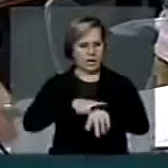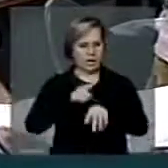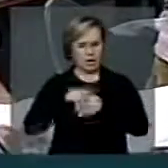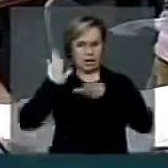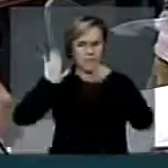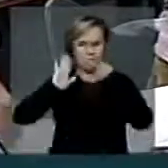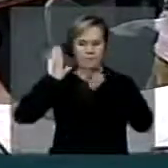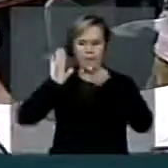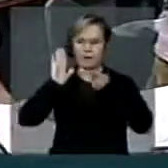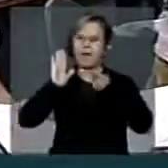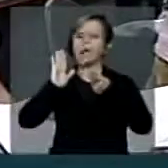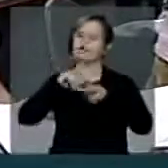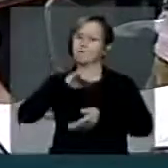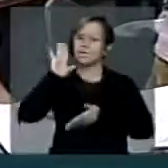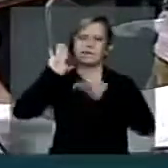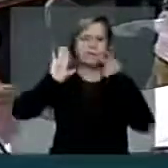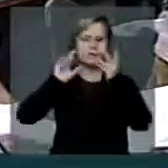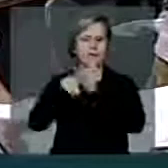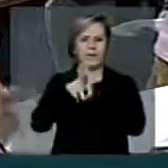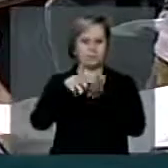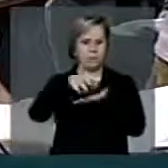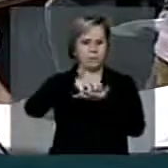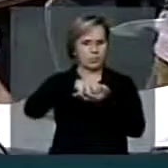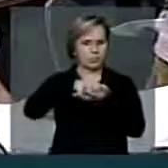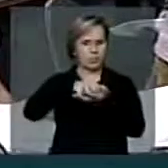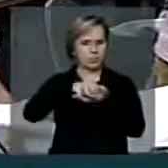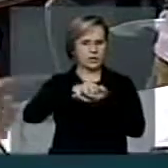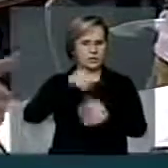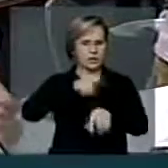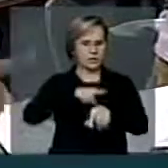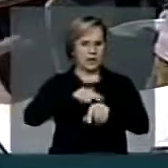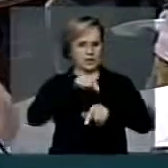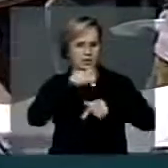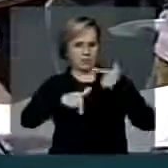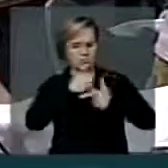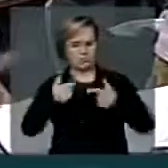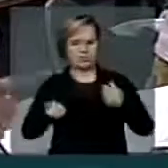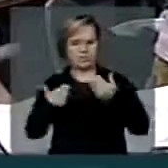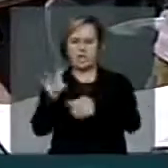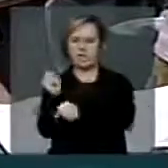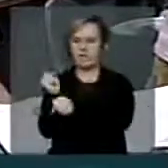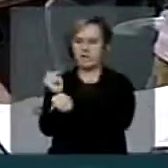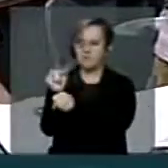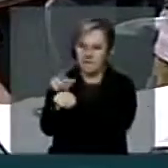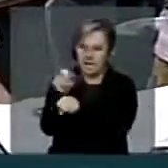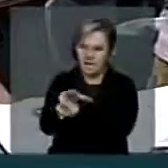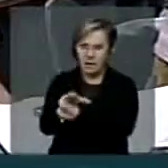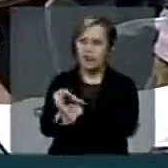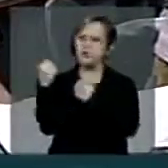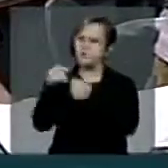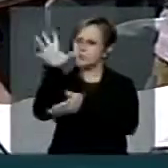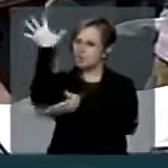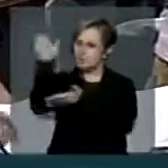pudir para o povo, e no exercício do mandato, dar veneno, tem que ser cassado.